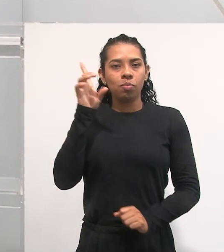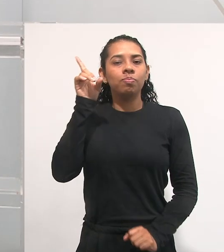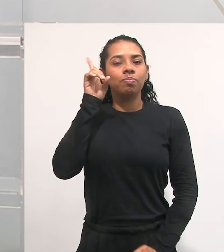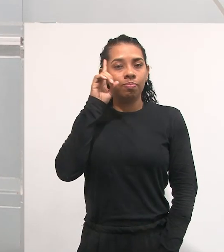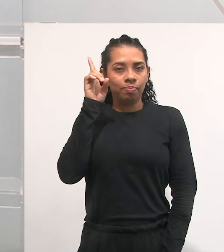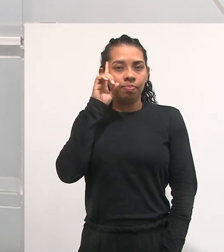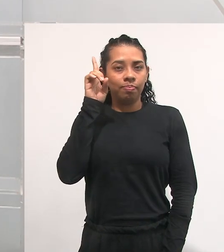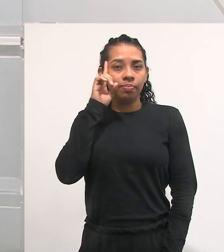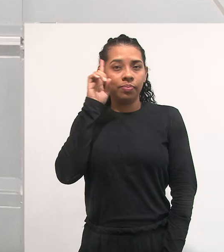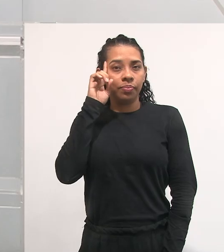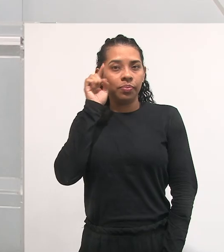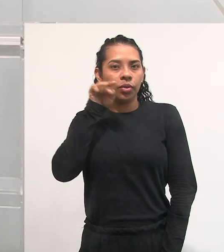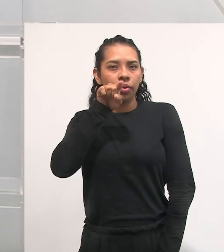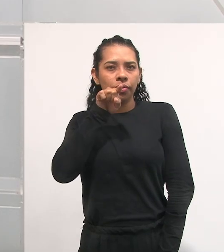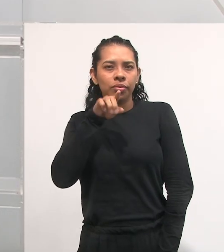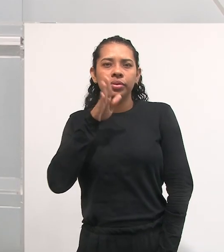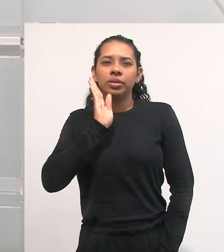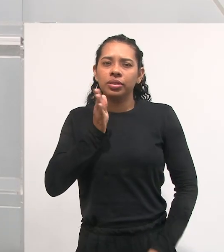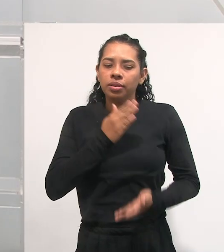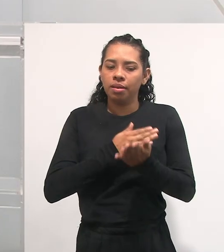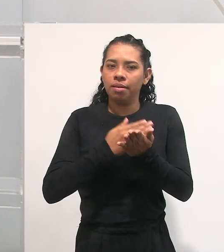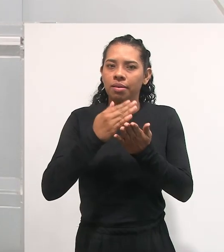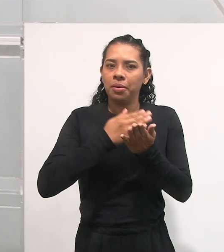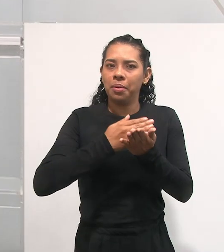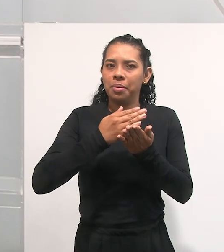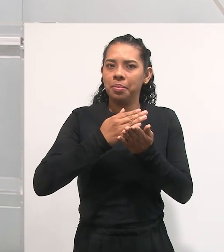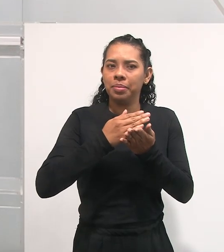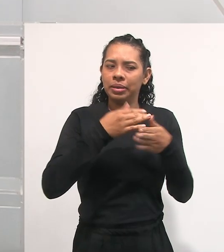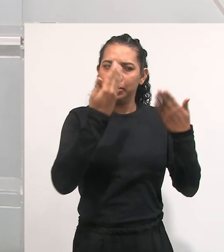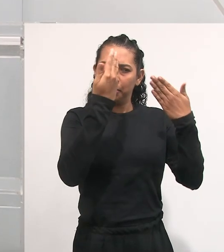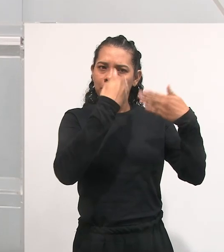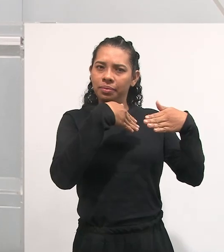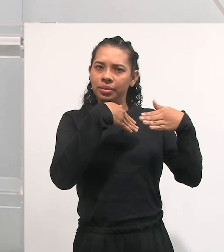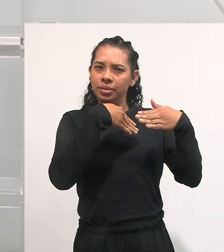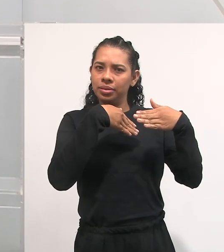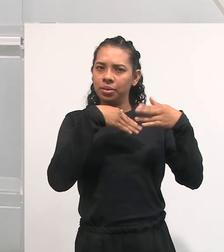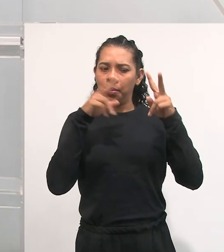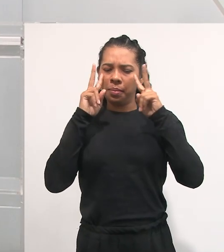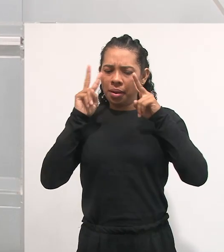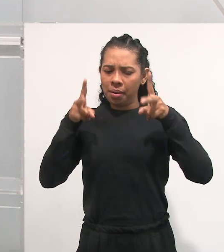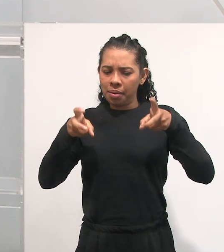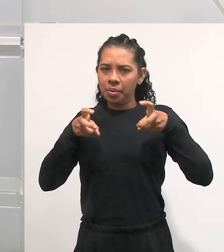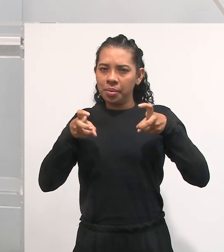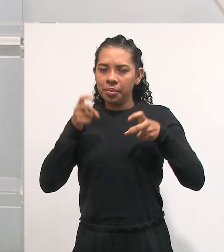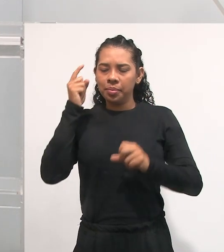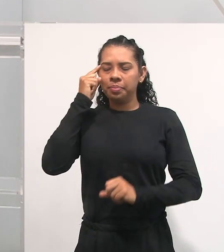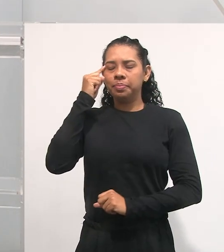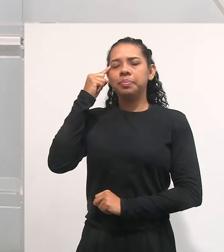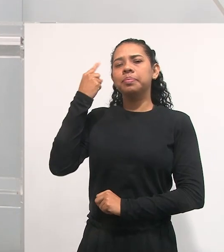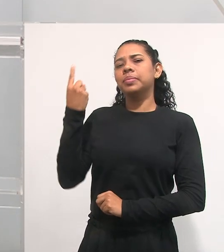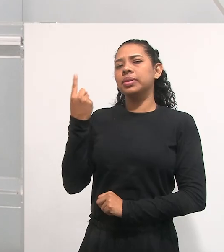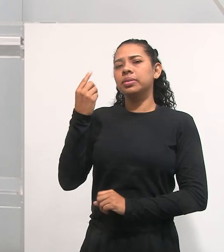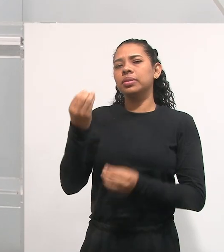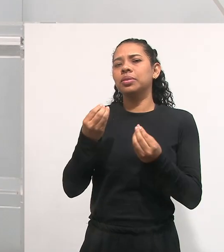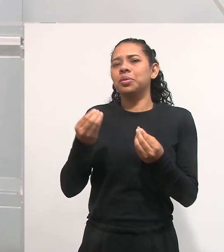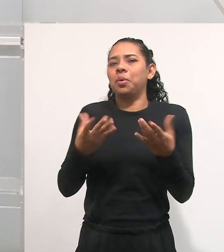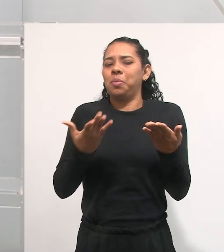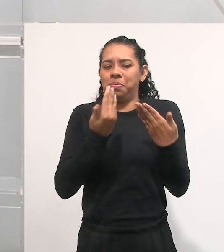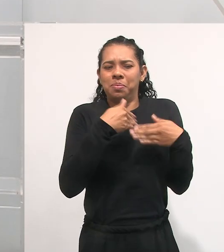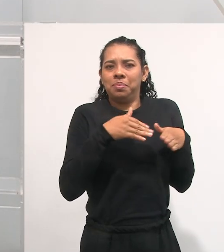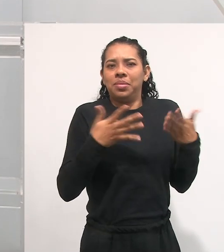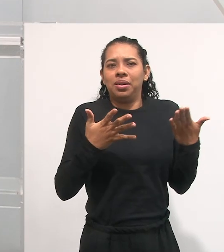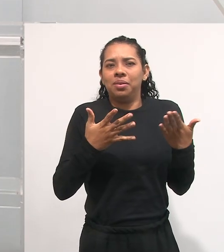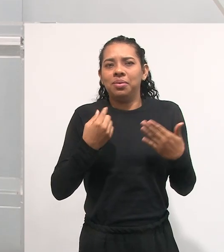os dias, você pratica um ato avaliativo. Se você pratica, pensa aí comigo. Que ato